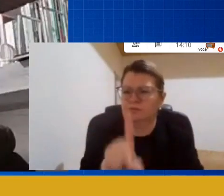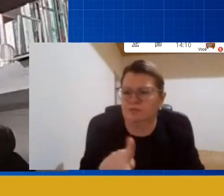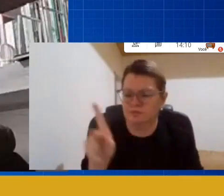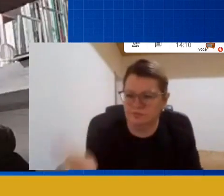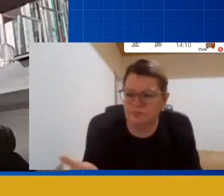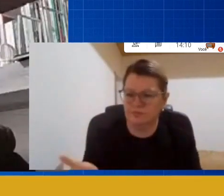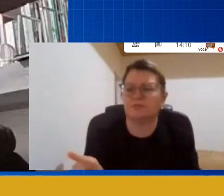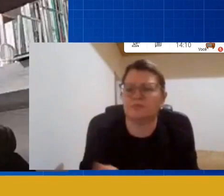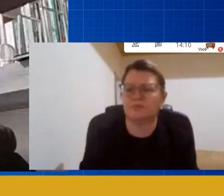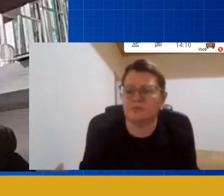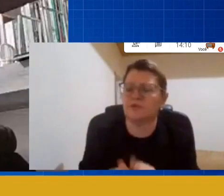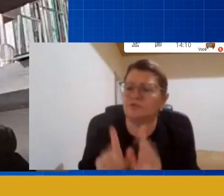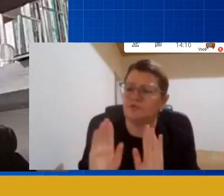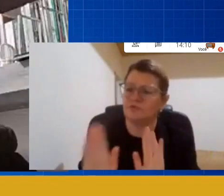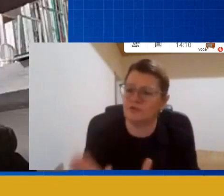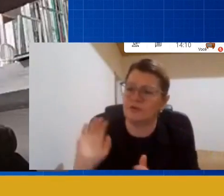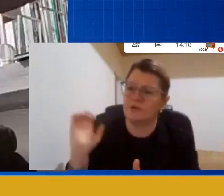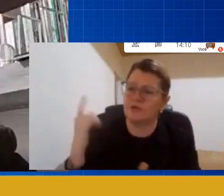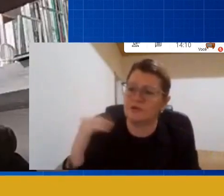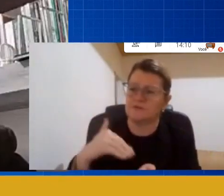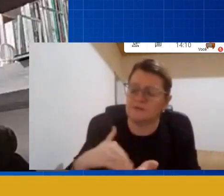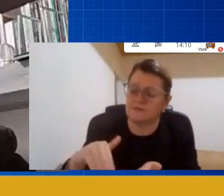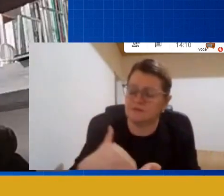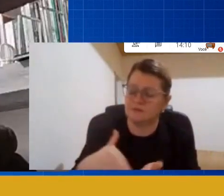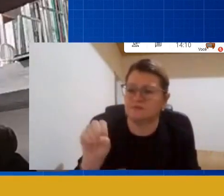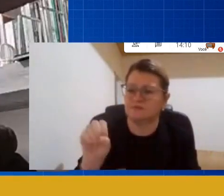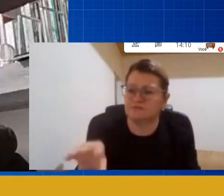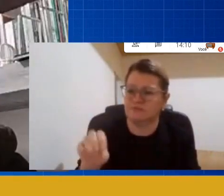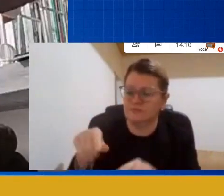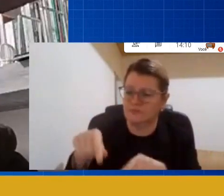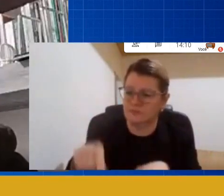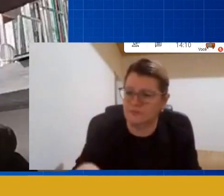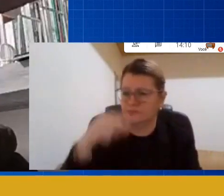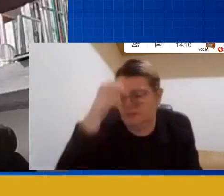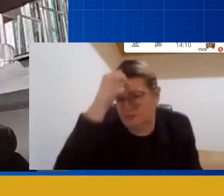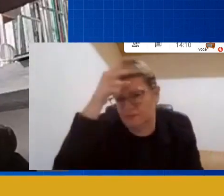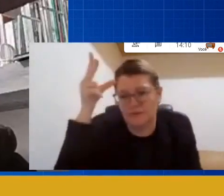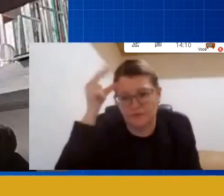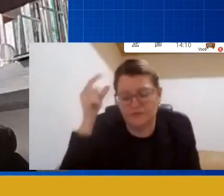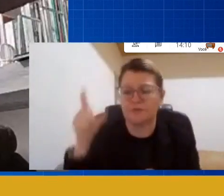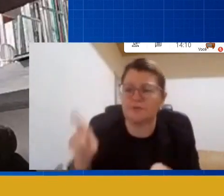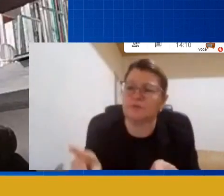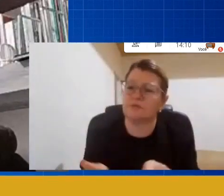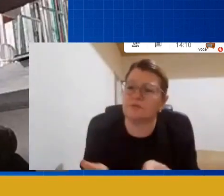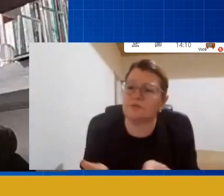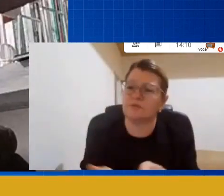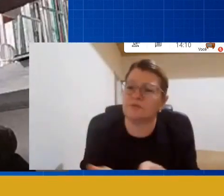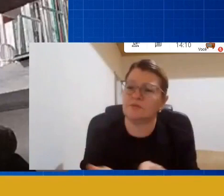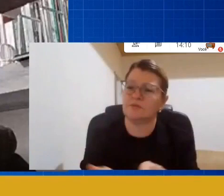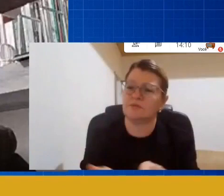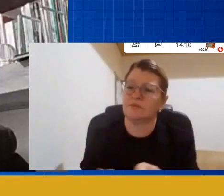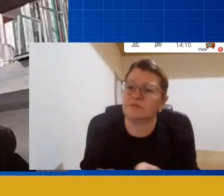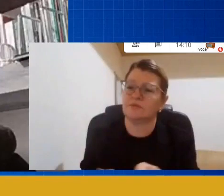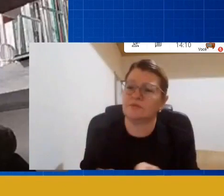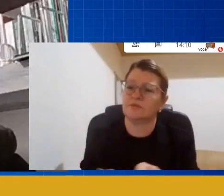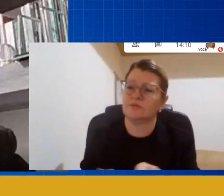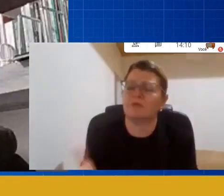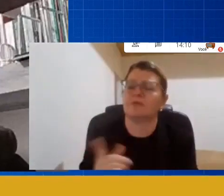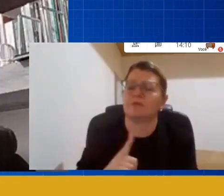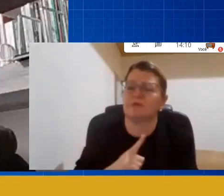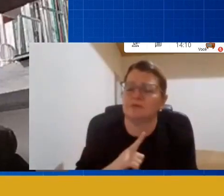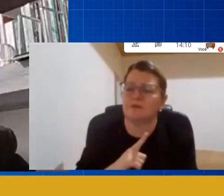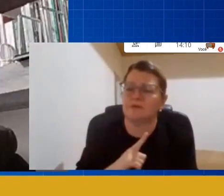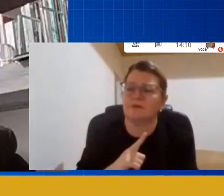e atualmente trabalho com as abordagens relacionais, né? Então, desenvolvi um estágio em Stanford,